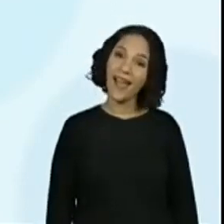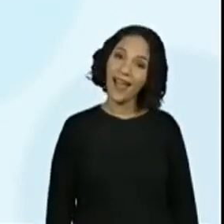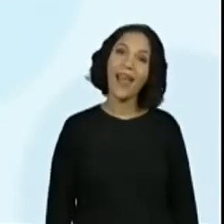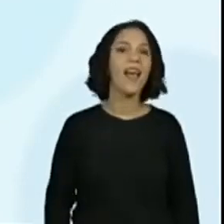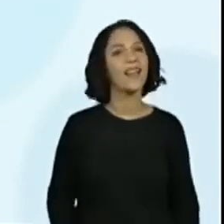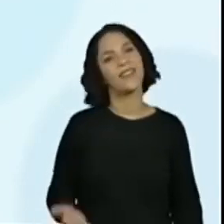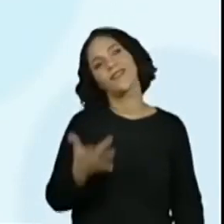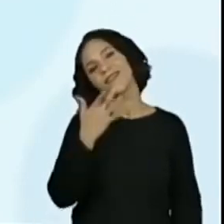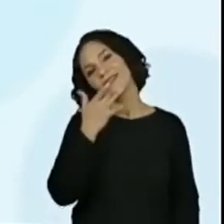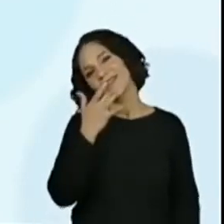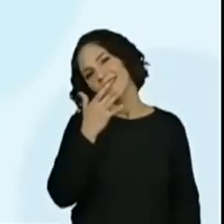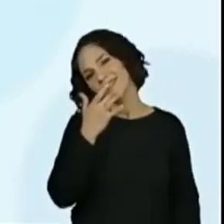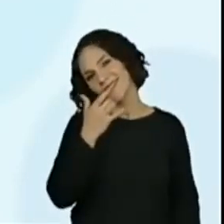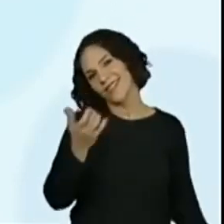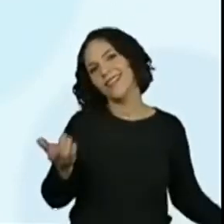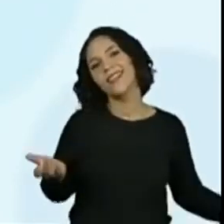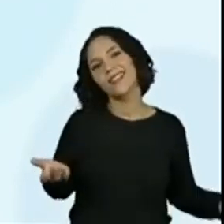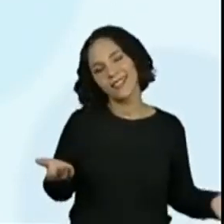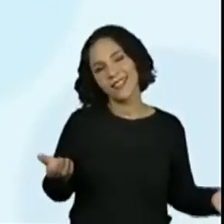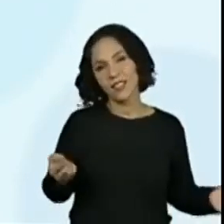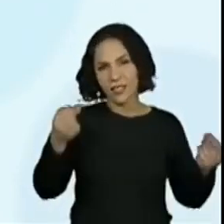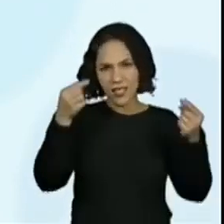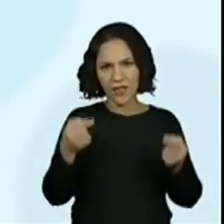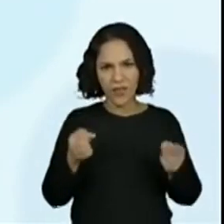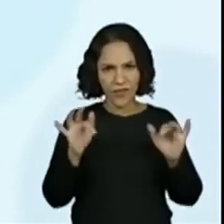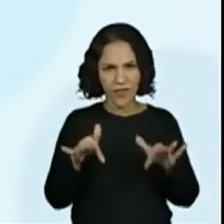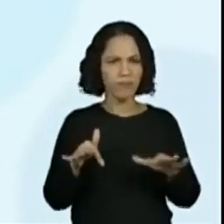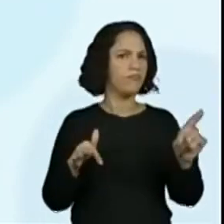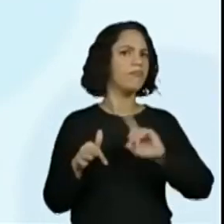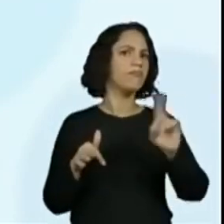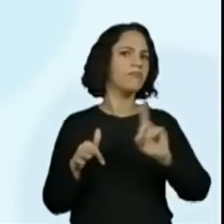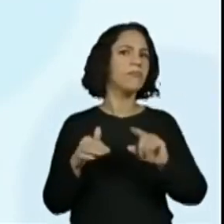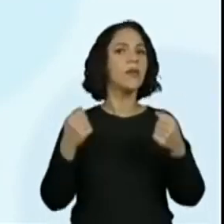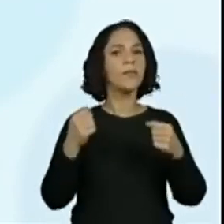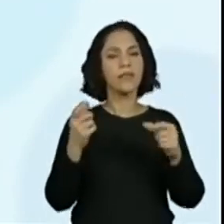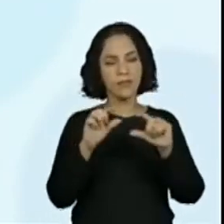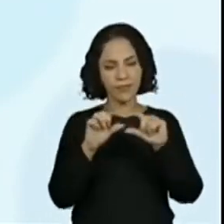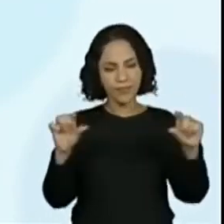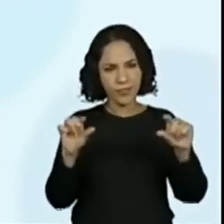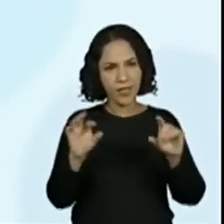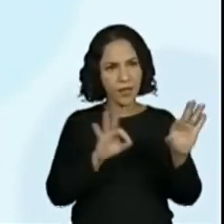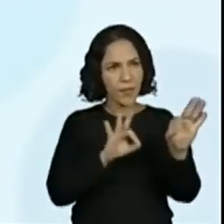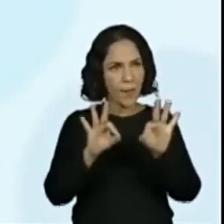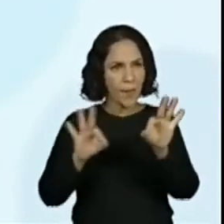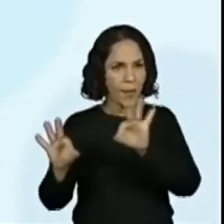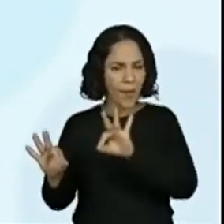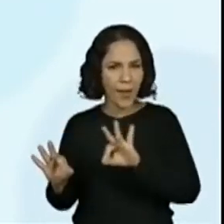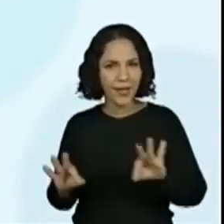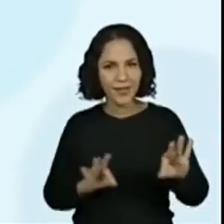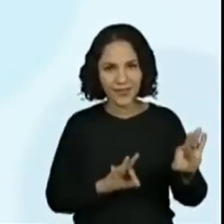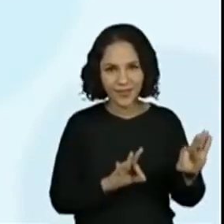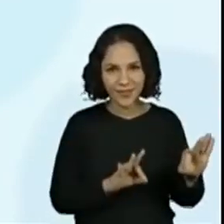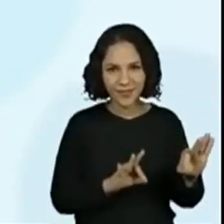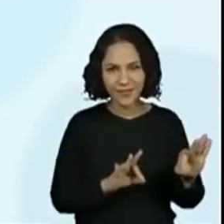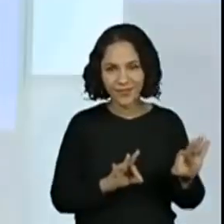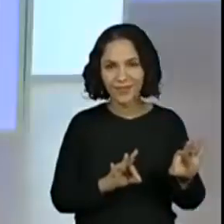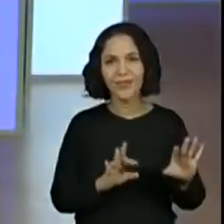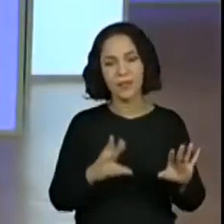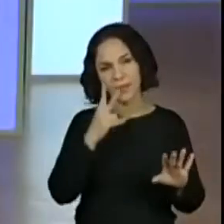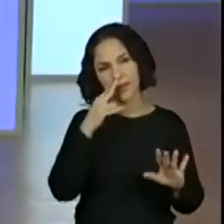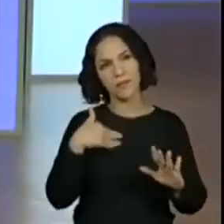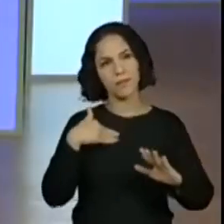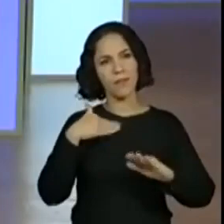Ficou fácil, né? Ficou. Acabou o desafio? Não. Eu tenho que pôr no meu palitinho a ordem, as palavras. A gente vai